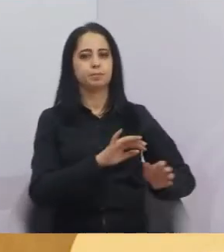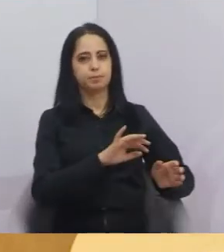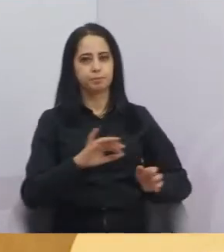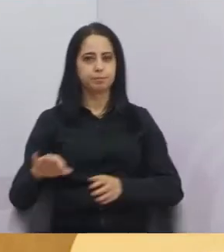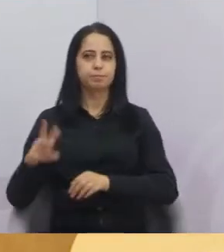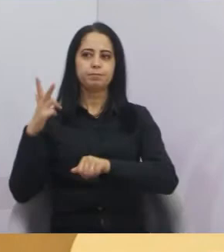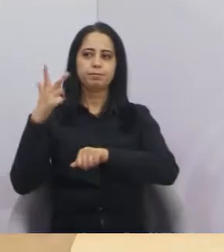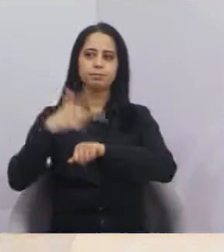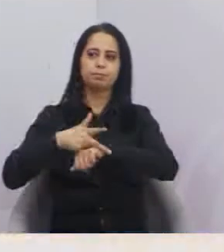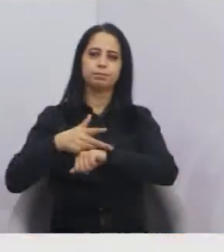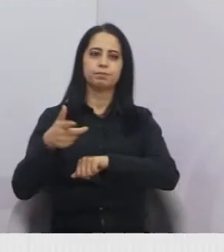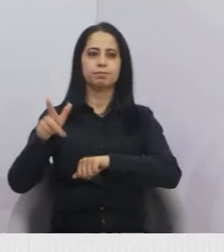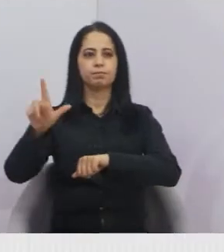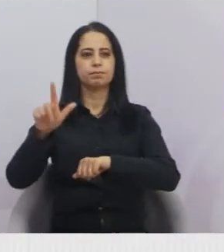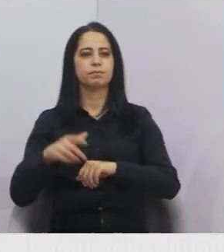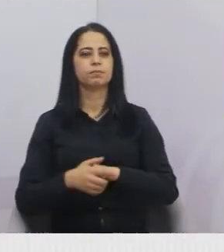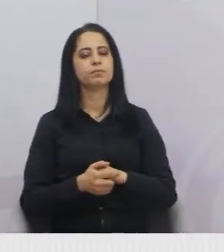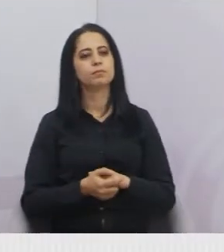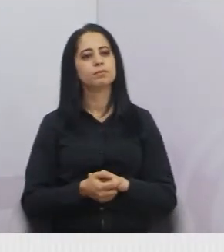próximo.